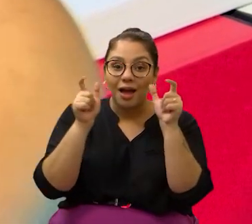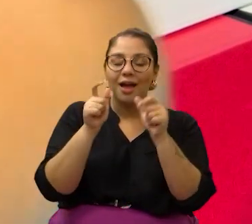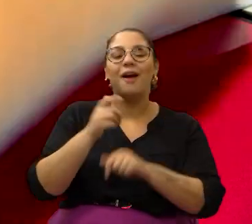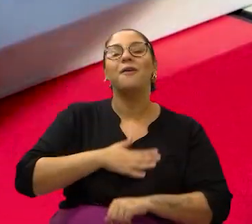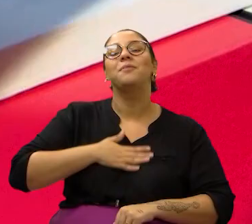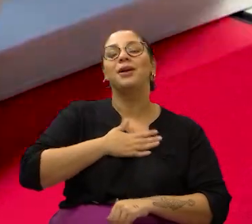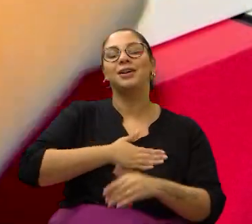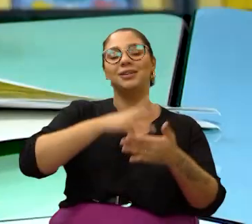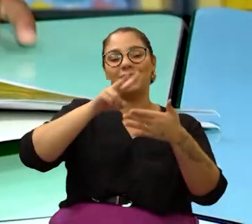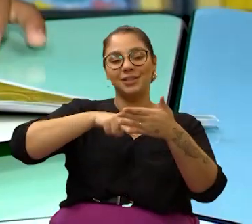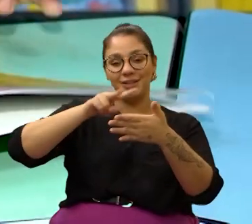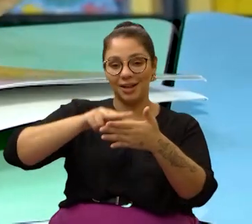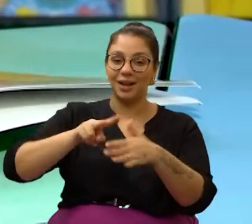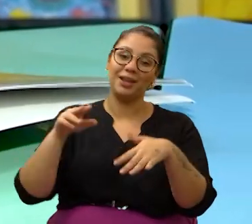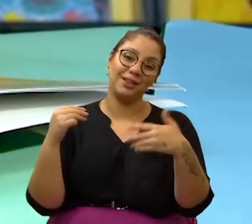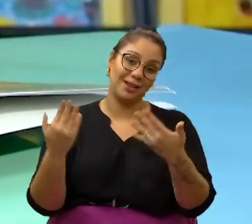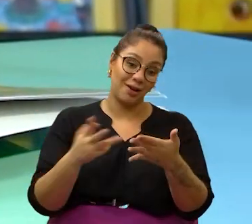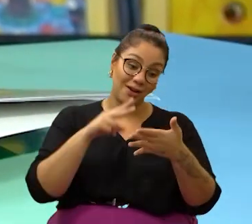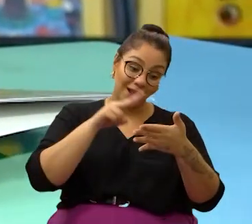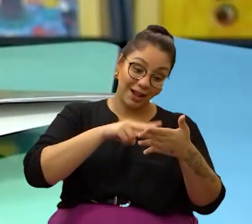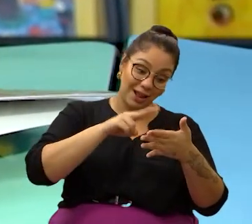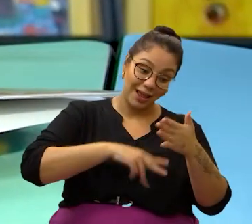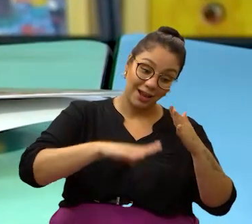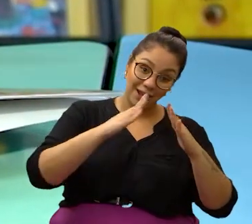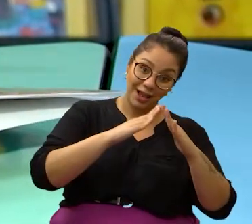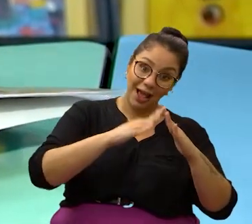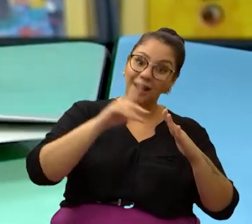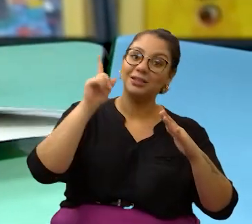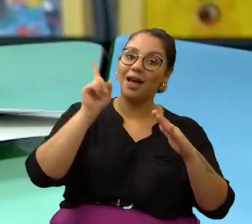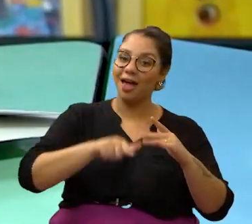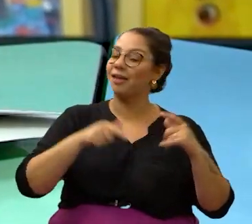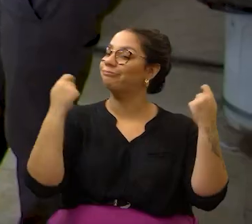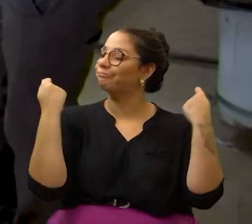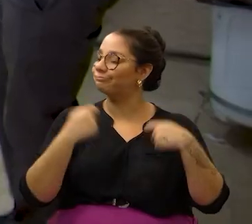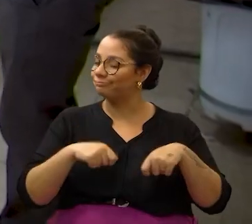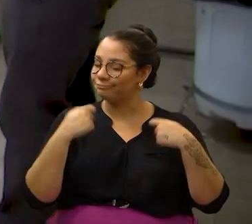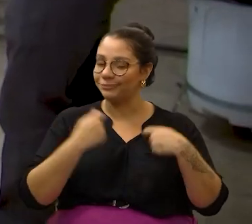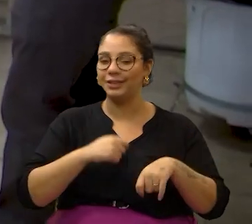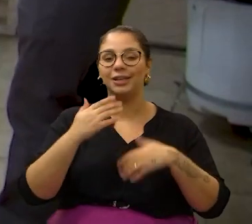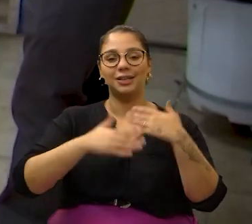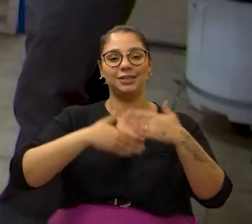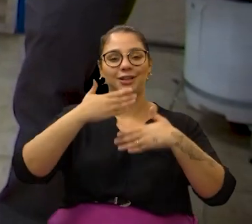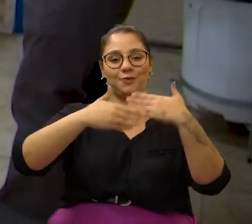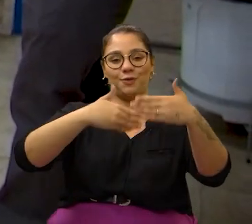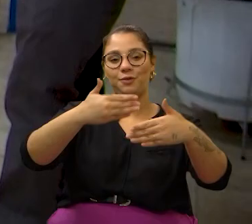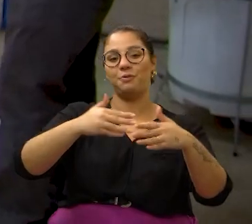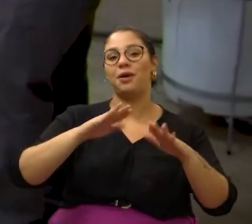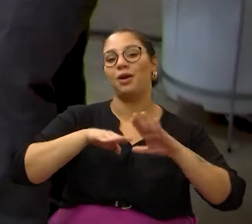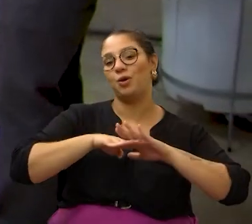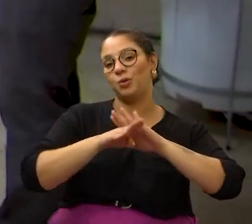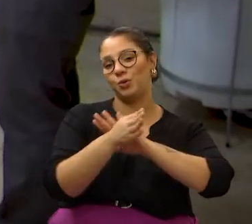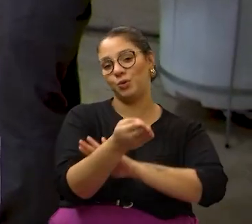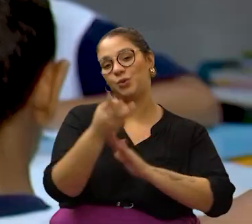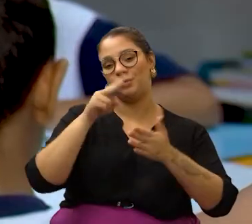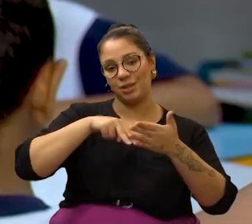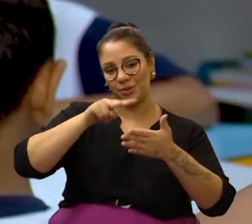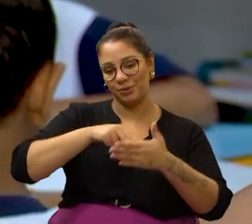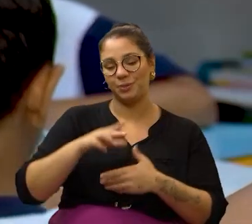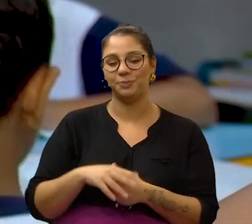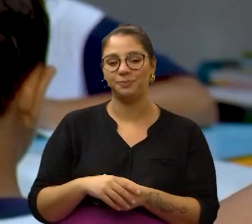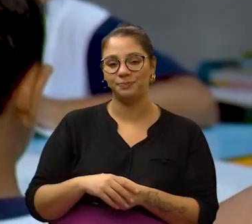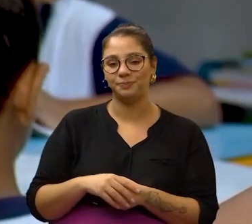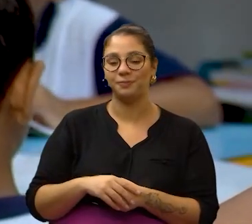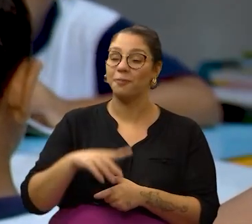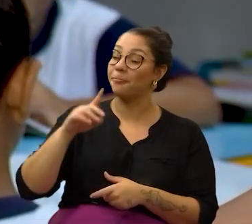prazer de ler. Portanto, ler em casa é essencial para o desenvolvimento do hábito de leitura. Essa